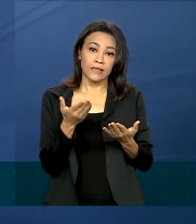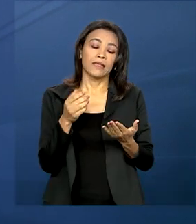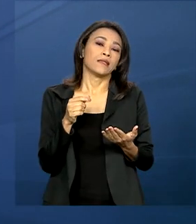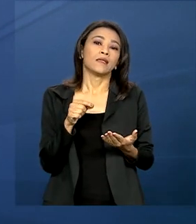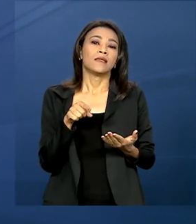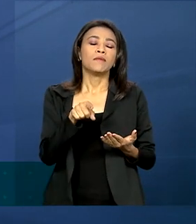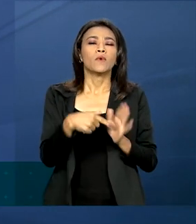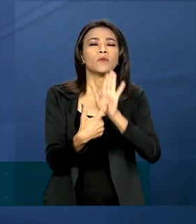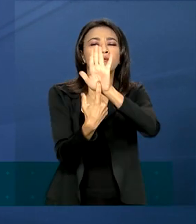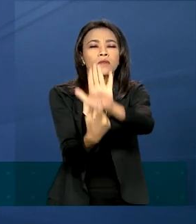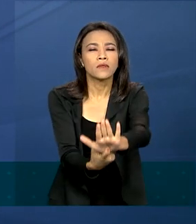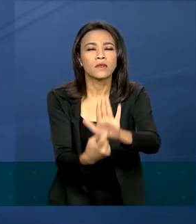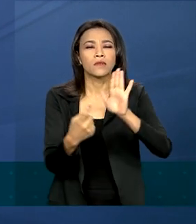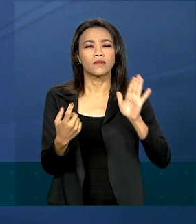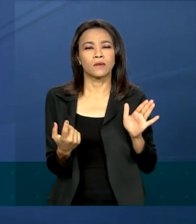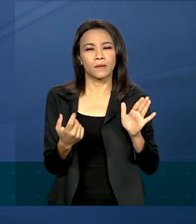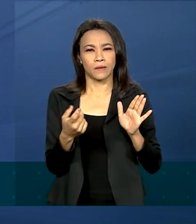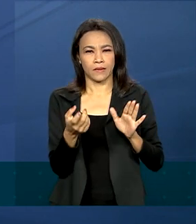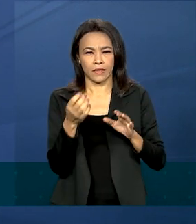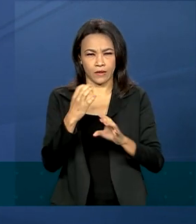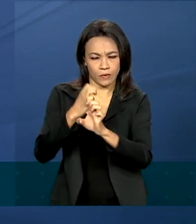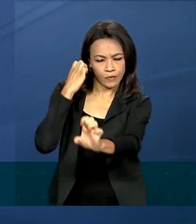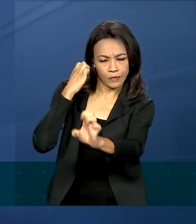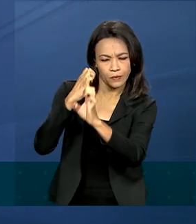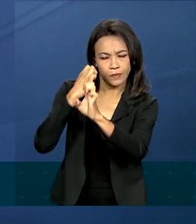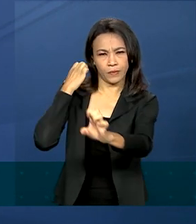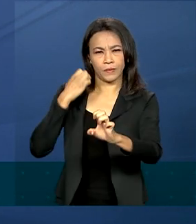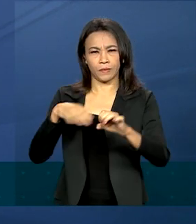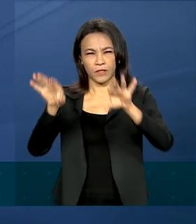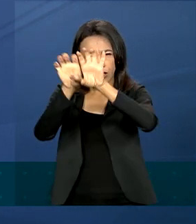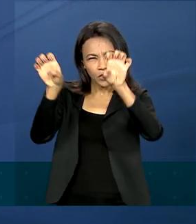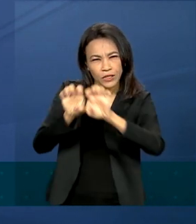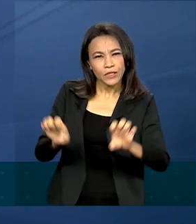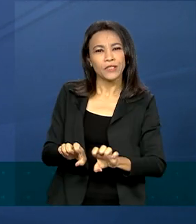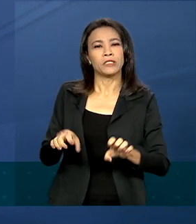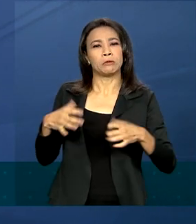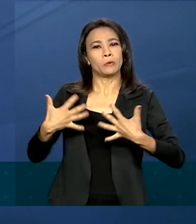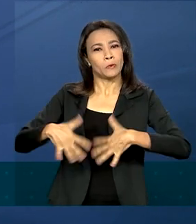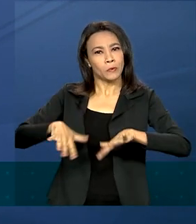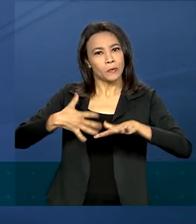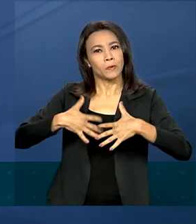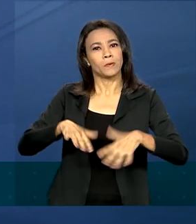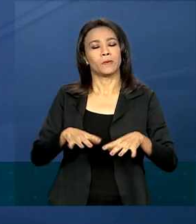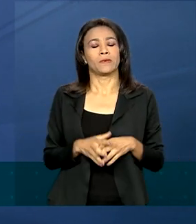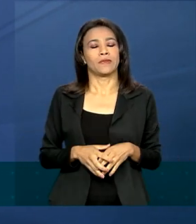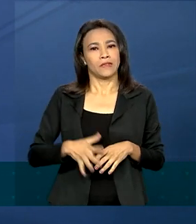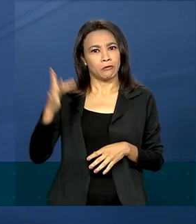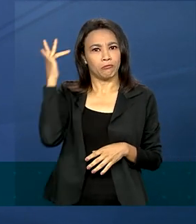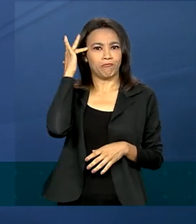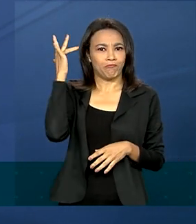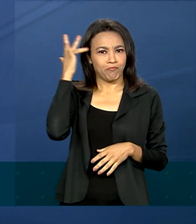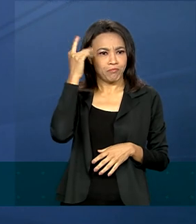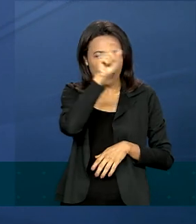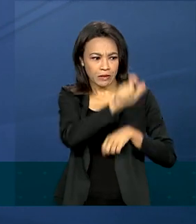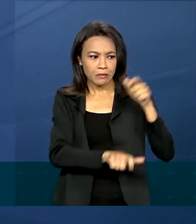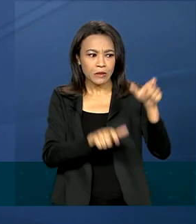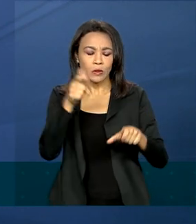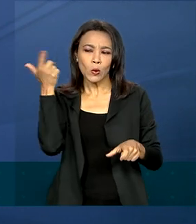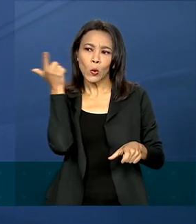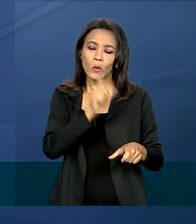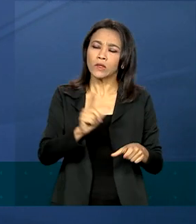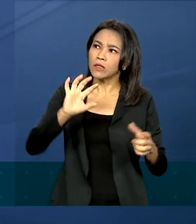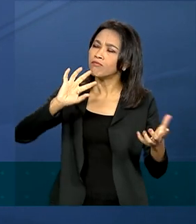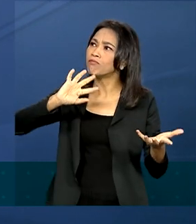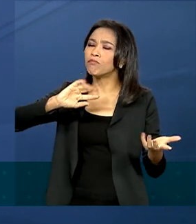engenharia, da infraestrutura e, mais do que isso, a capacidade do ser humano em transformar paisagens e,